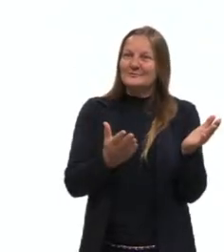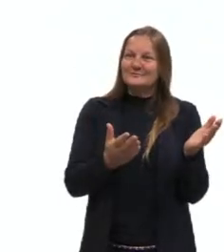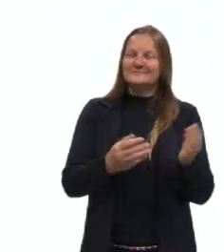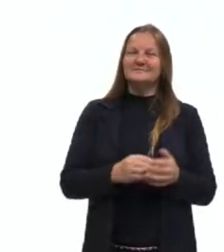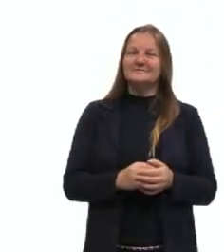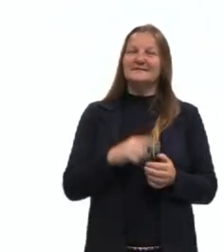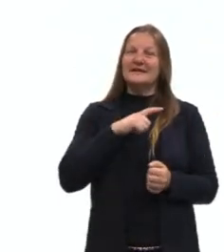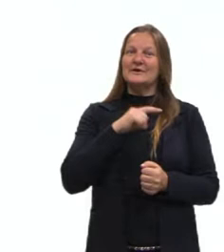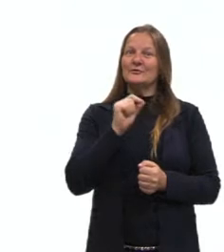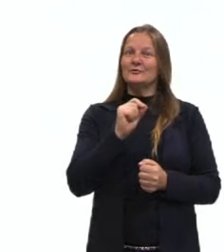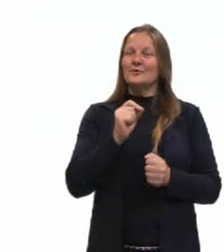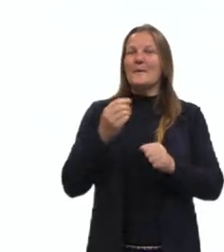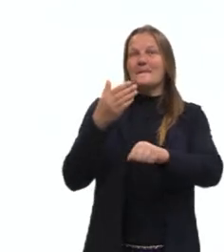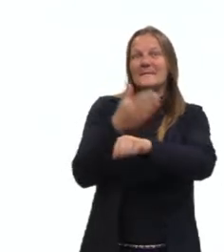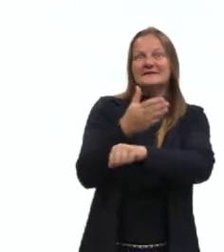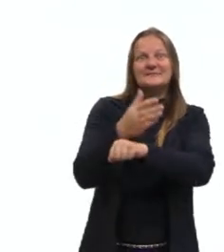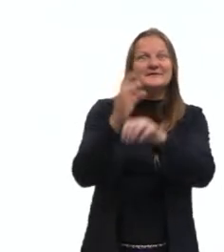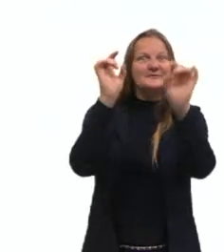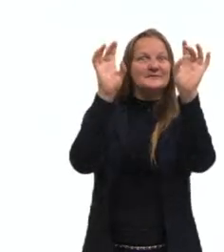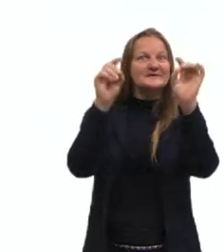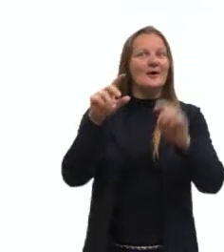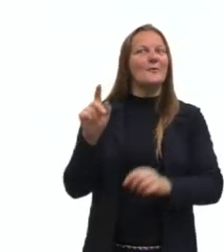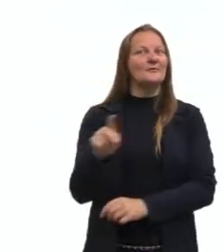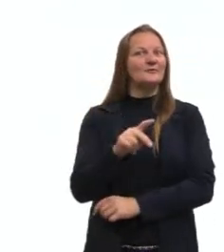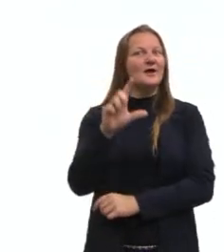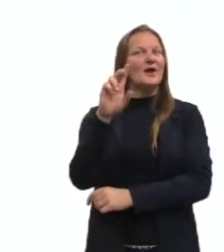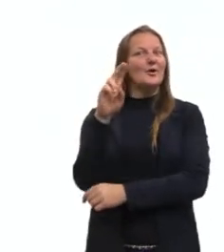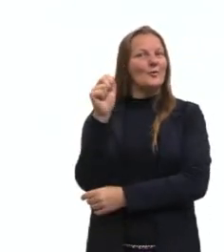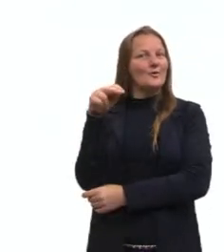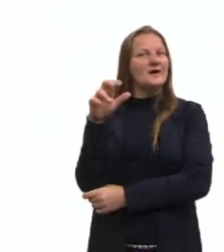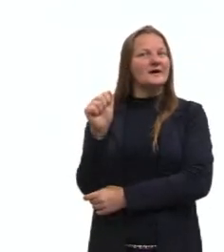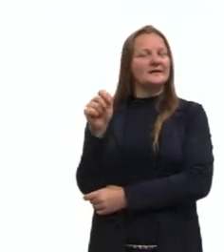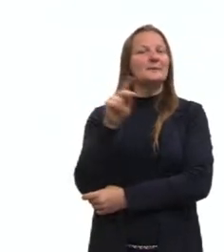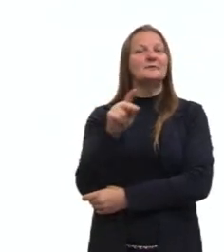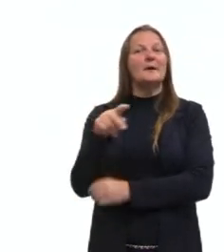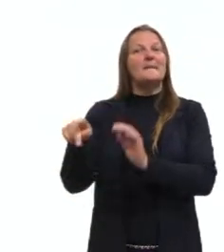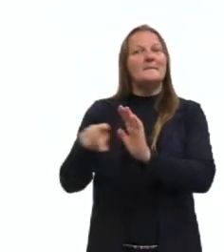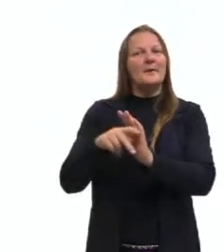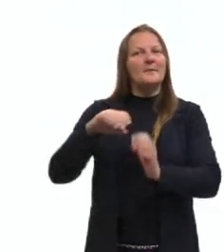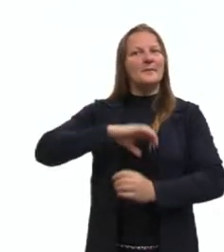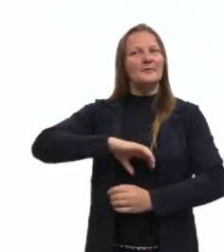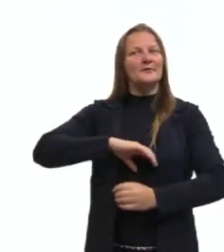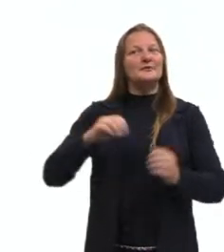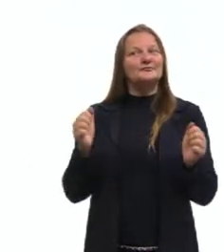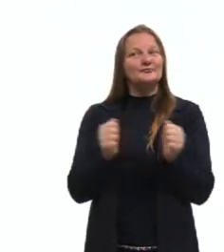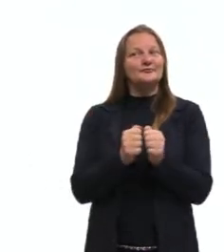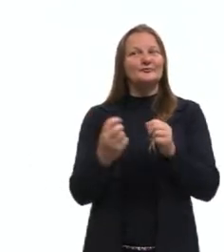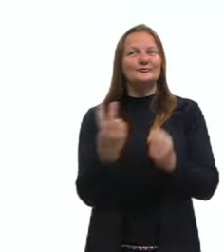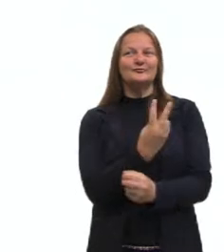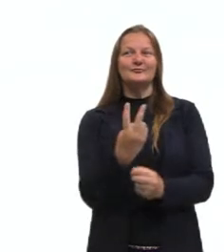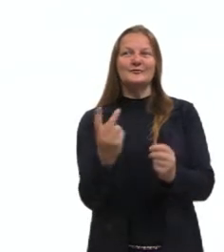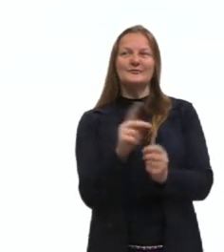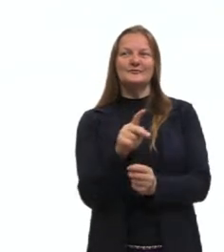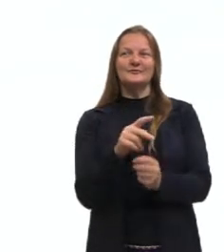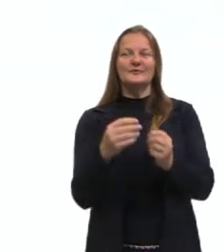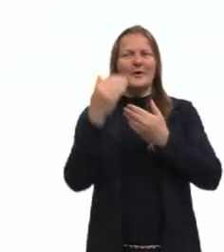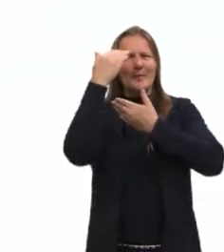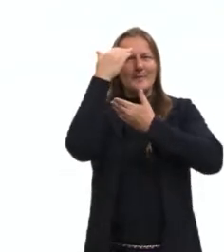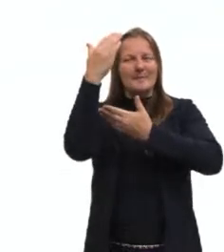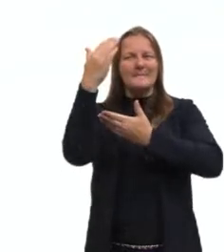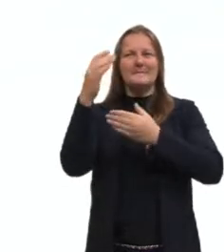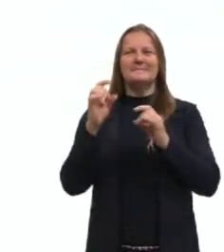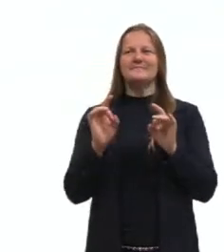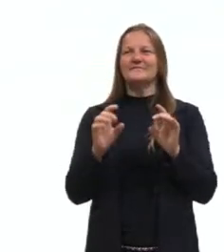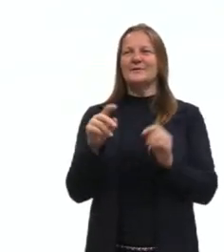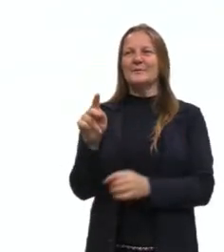vamos ter a participação da professora Luana, a prof. de língua portuguesa, e também aquele agradecimento especial